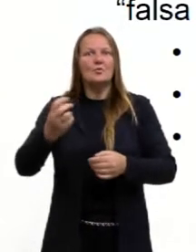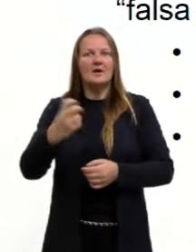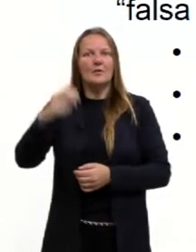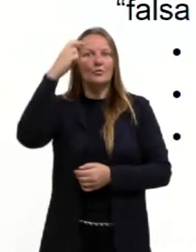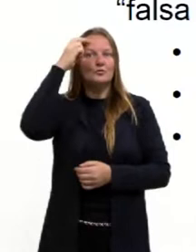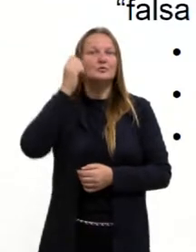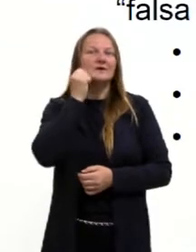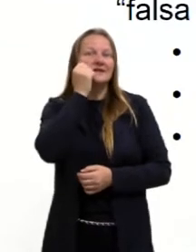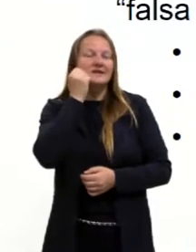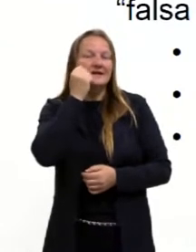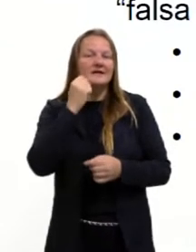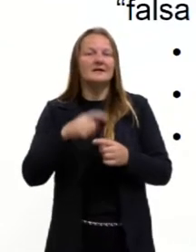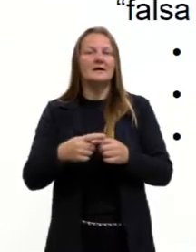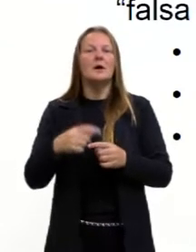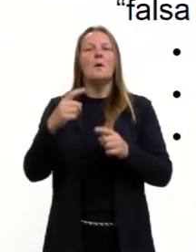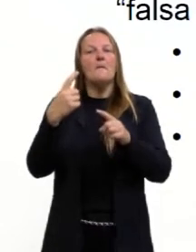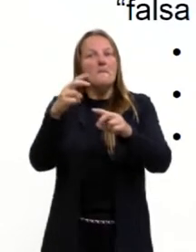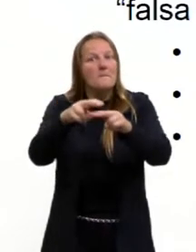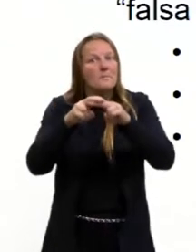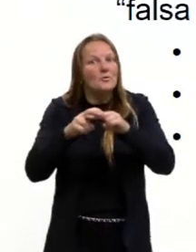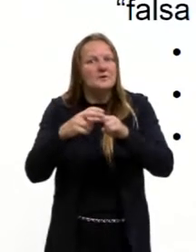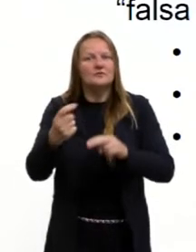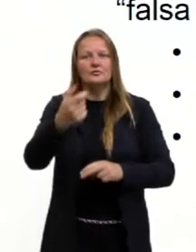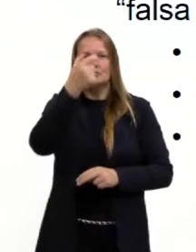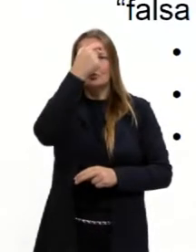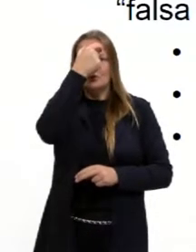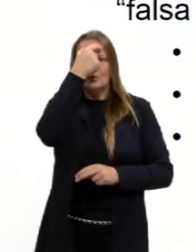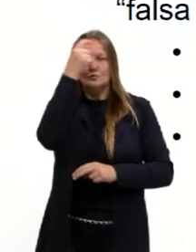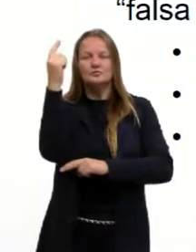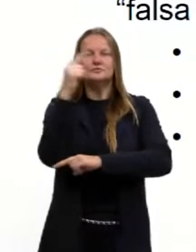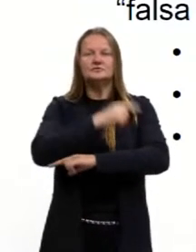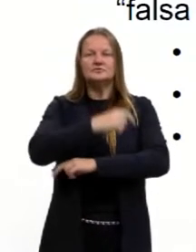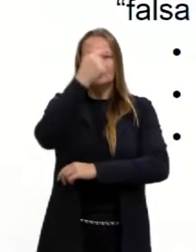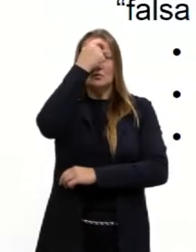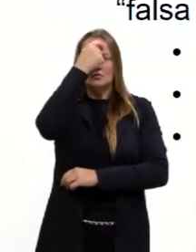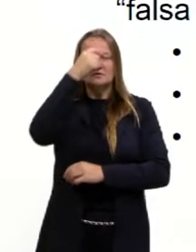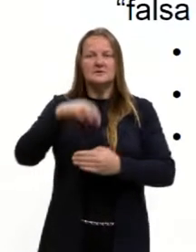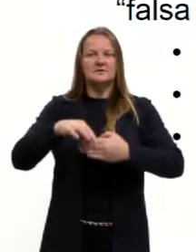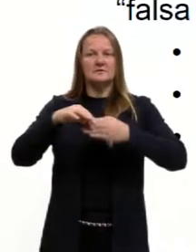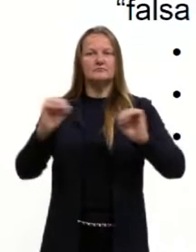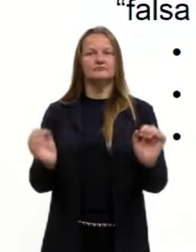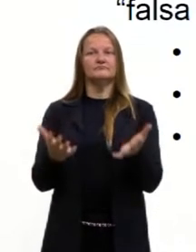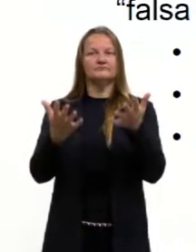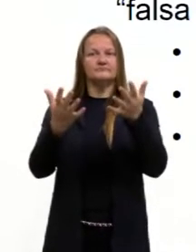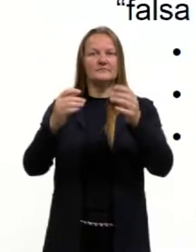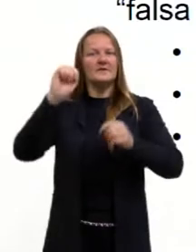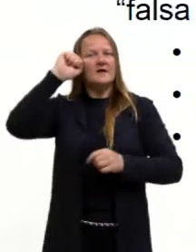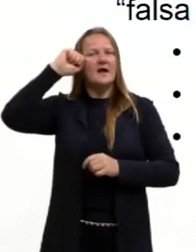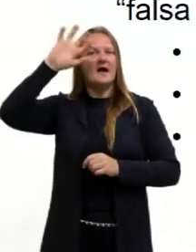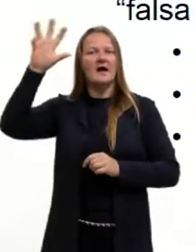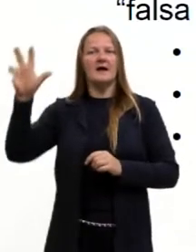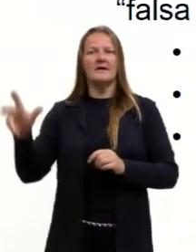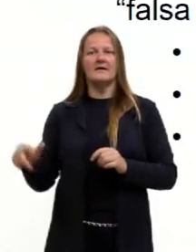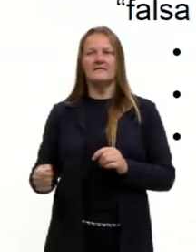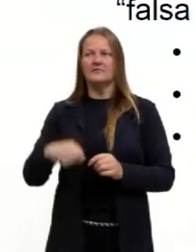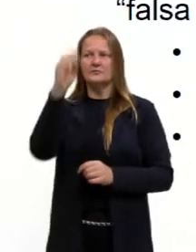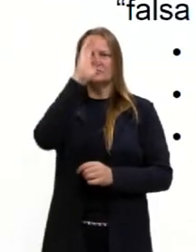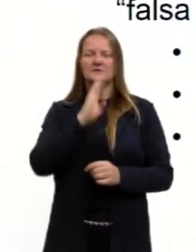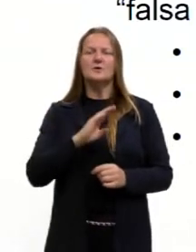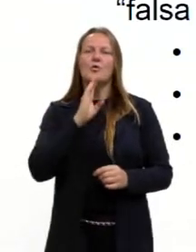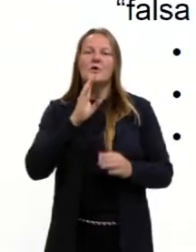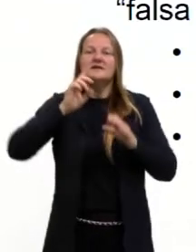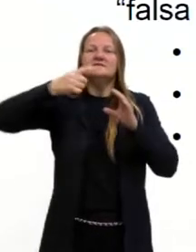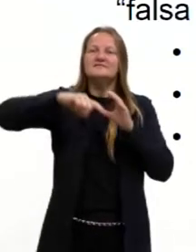negra. E o dia da consciência negra tem a ver com isso, tem a ver com exaltar a cultura afro-brasileira, conhecer ela melhor,